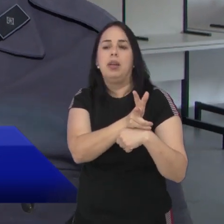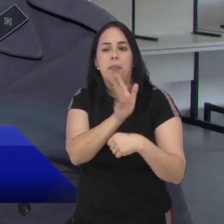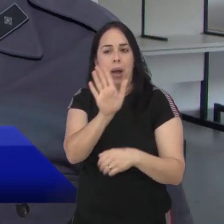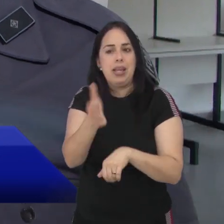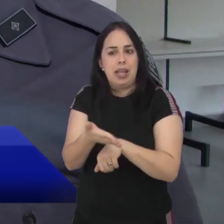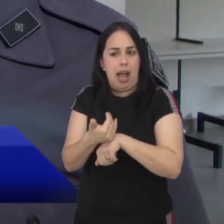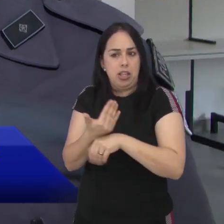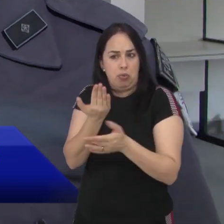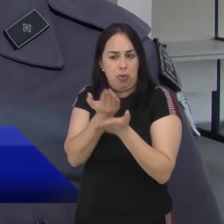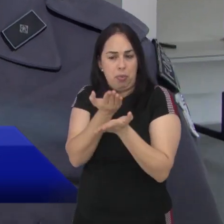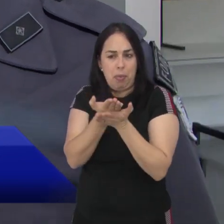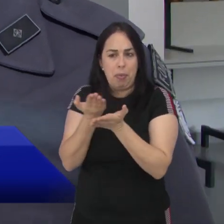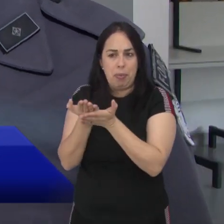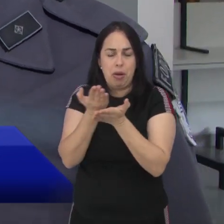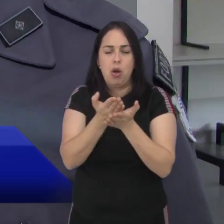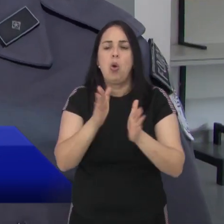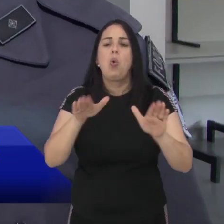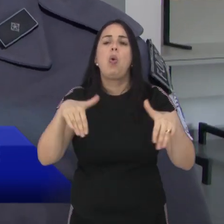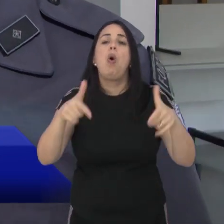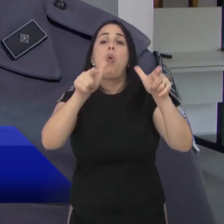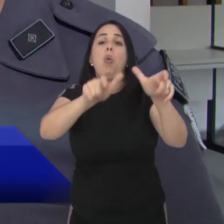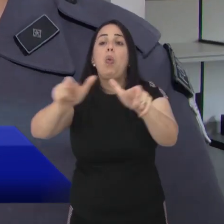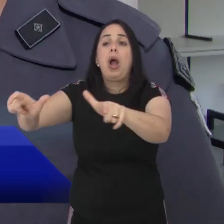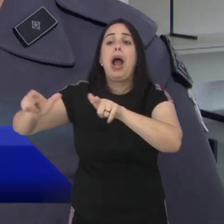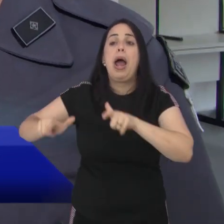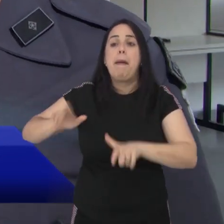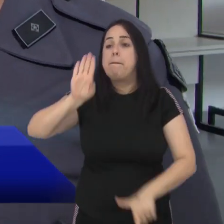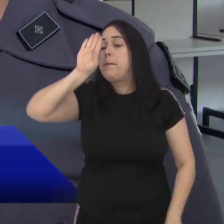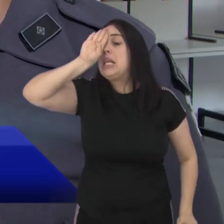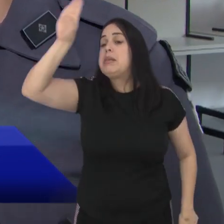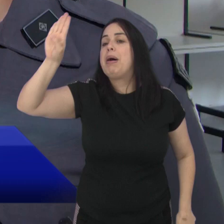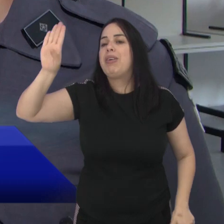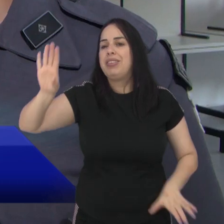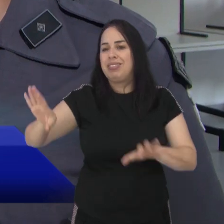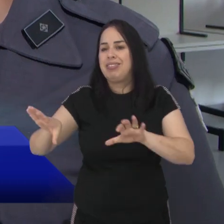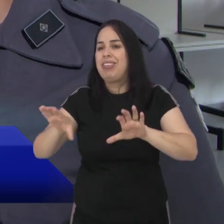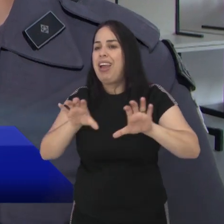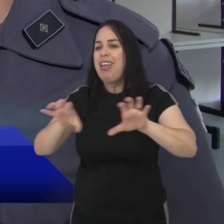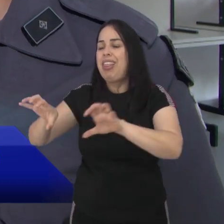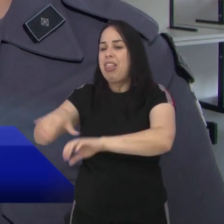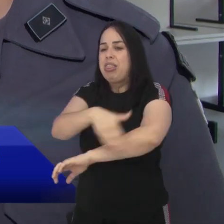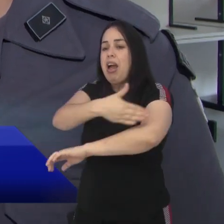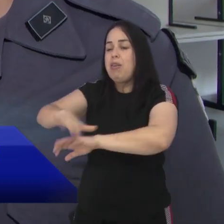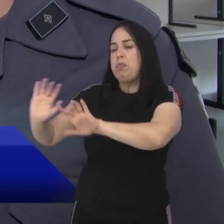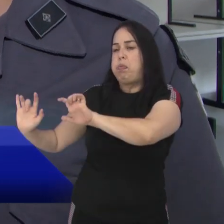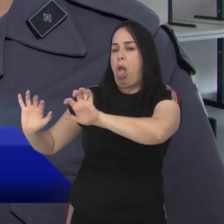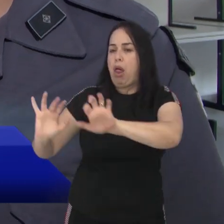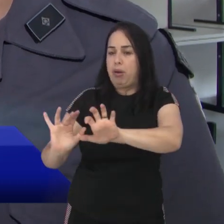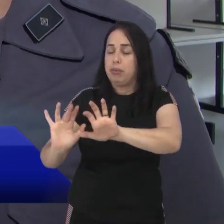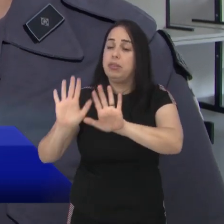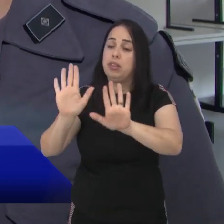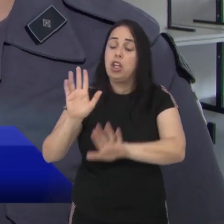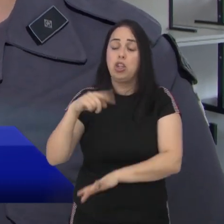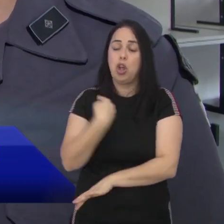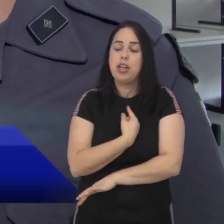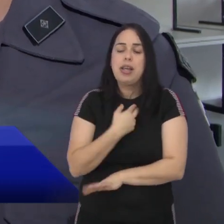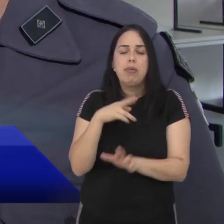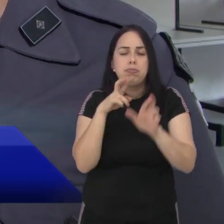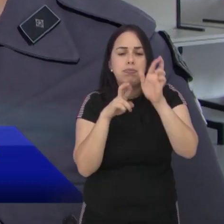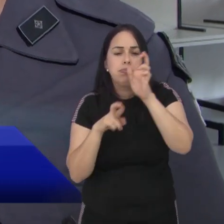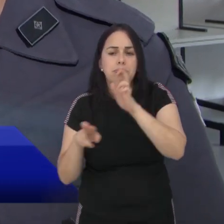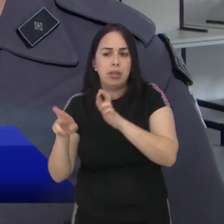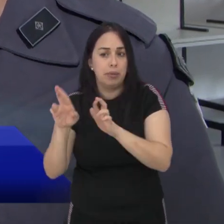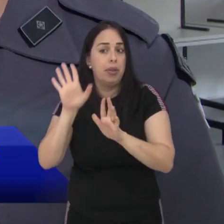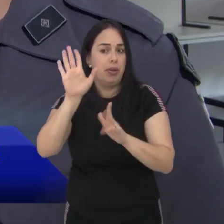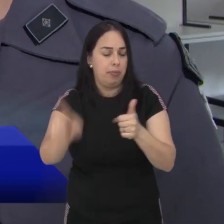um estudo que foi feito nos pontos principais. E a gente já consegue acompanhar como que está no local. Além de ter a